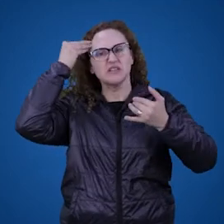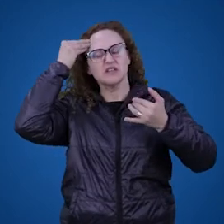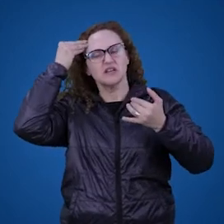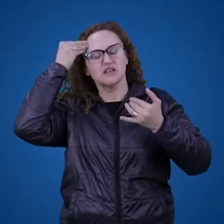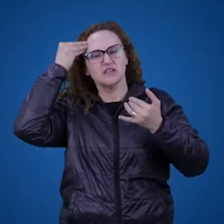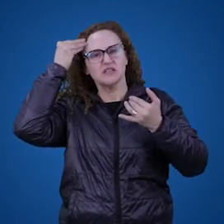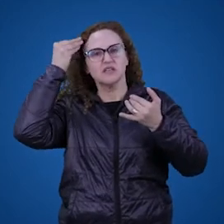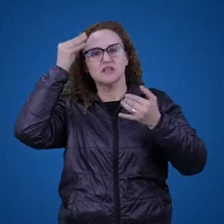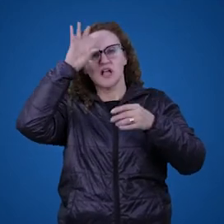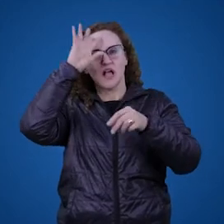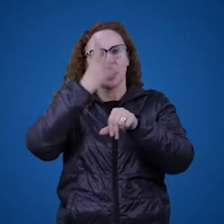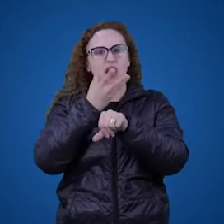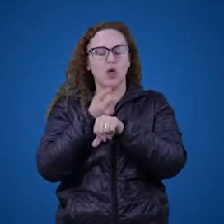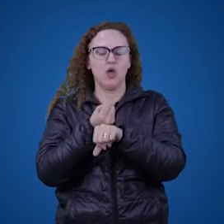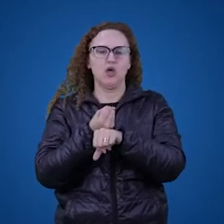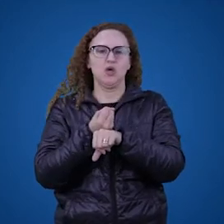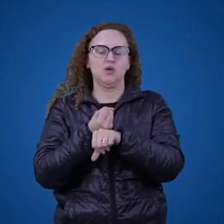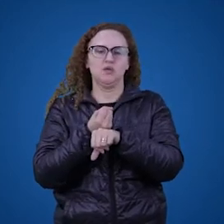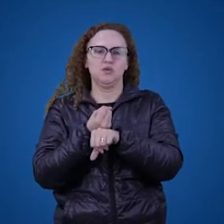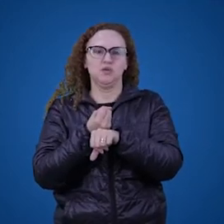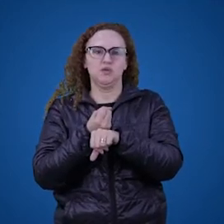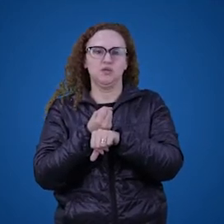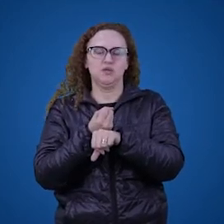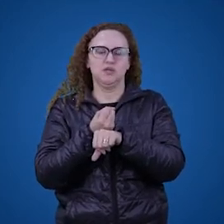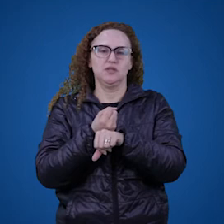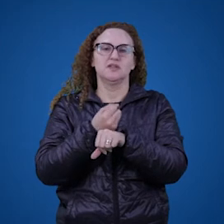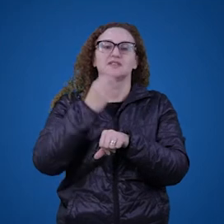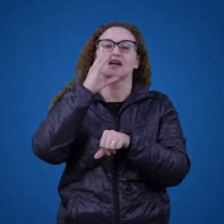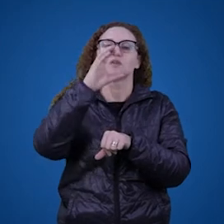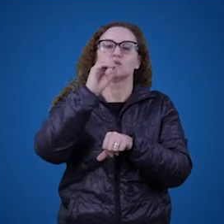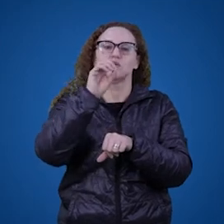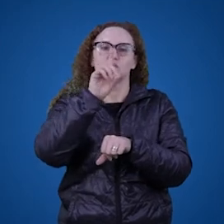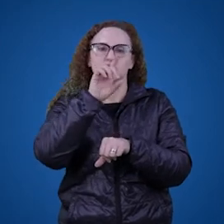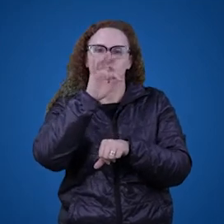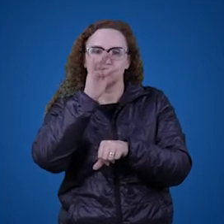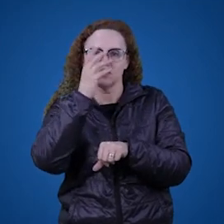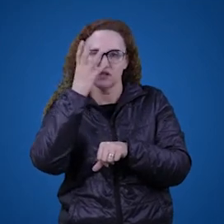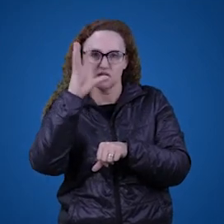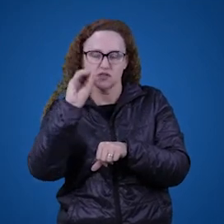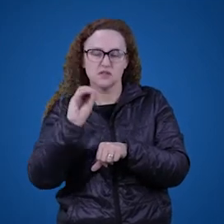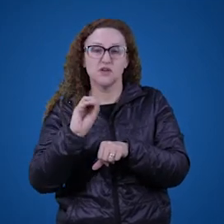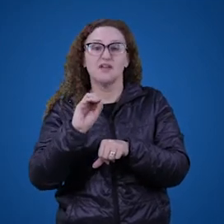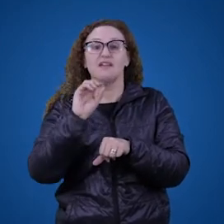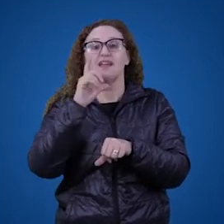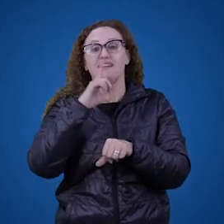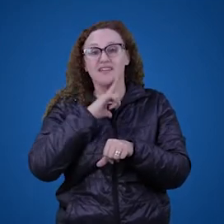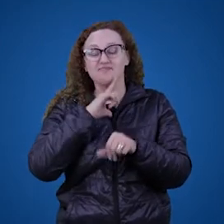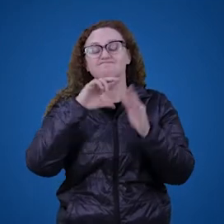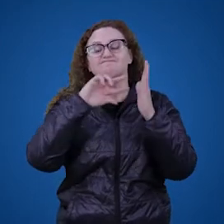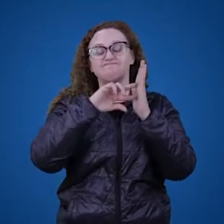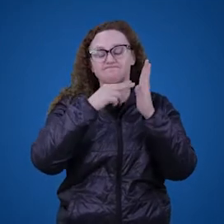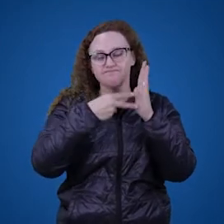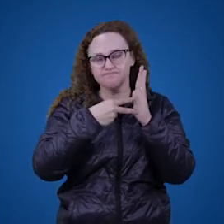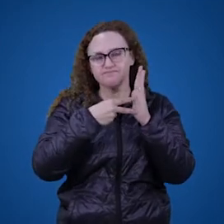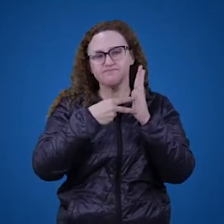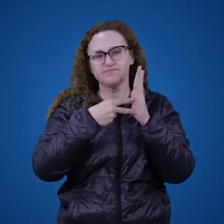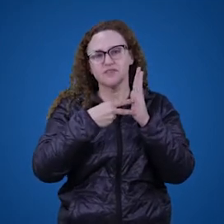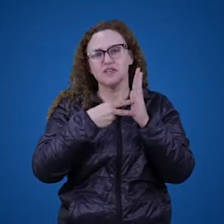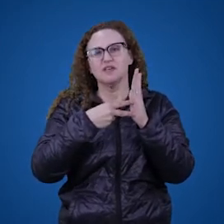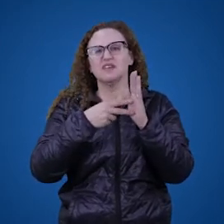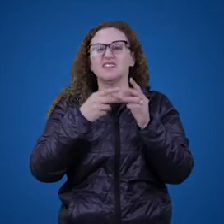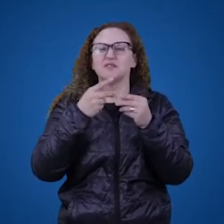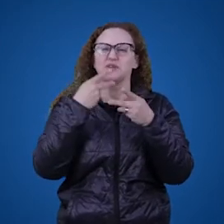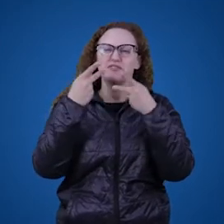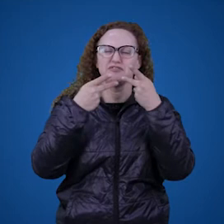analisa com a nossa lógica, através da quantificação, e isso é que dá significado. Então, a estrutura lógica subjacente aos